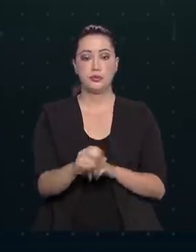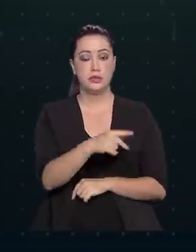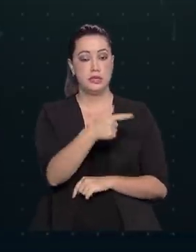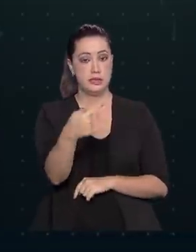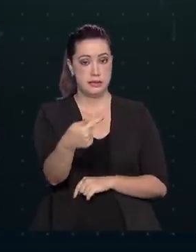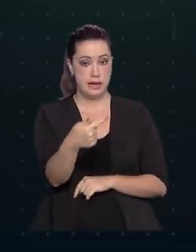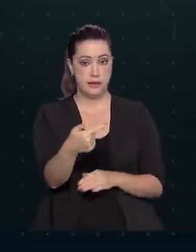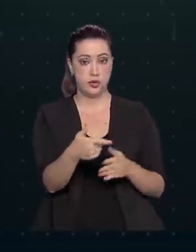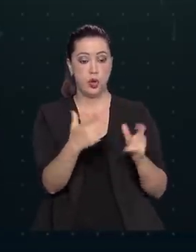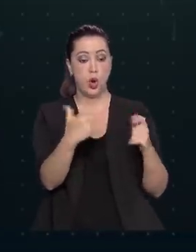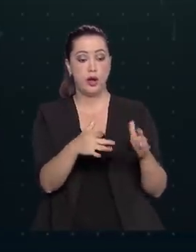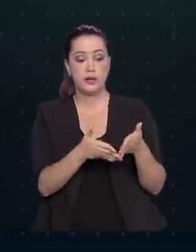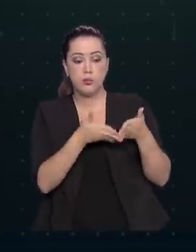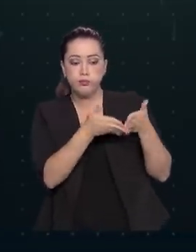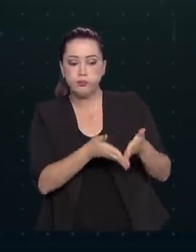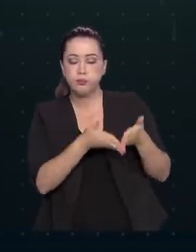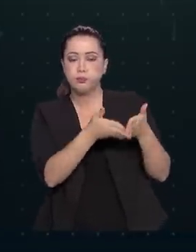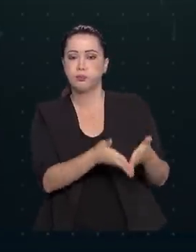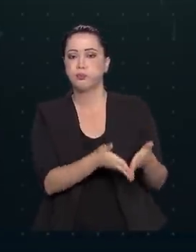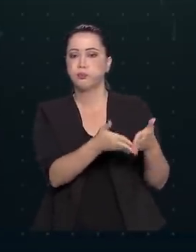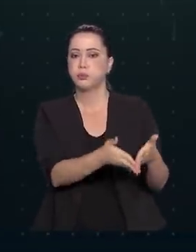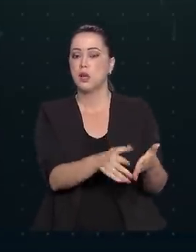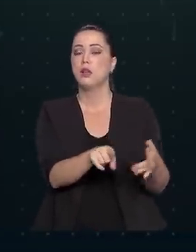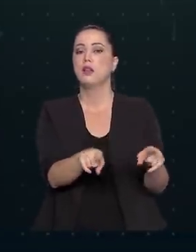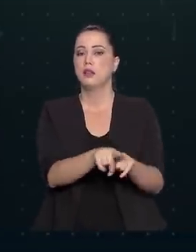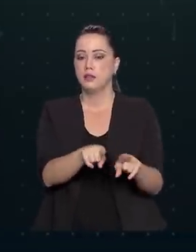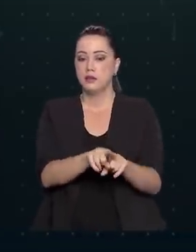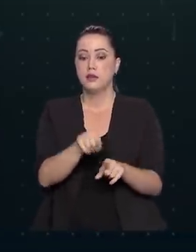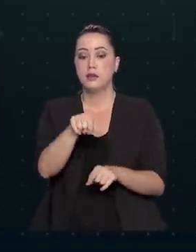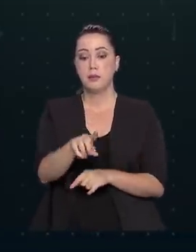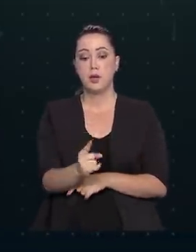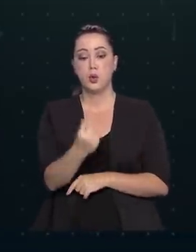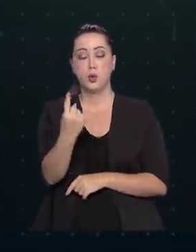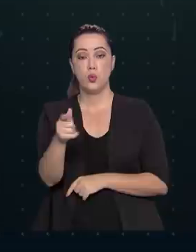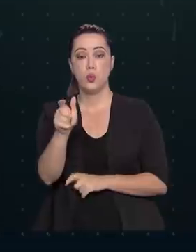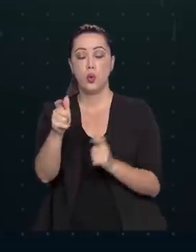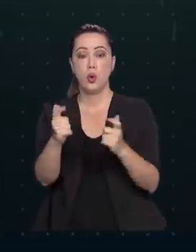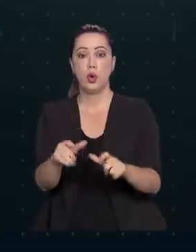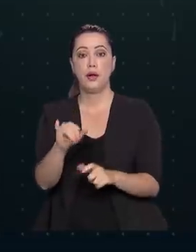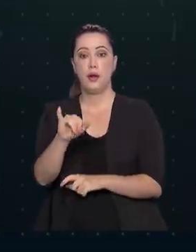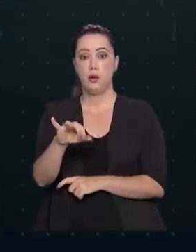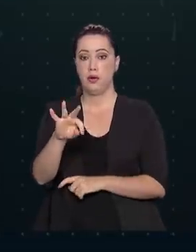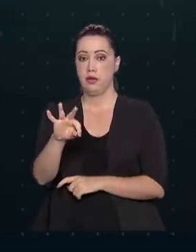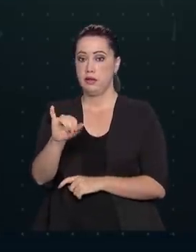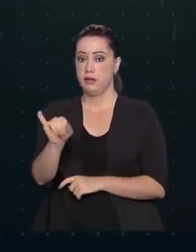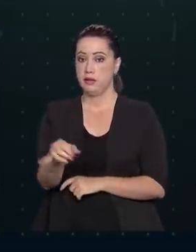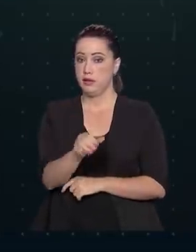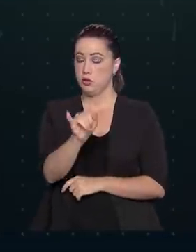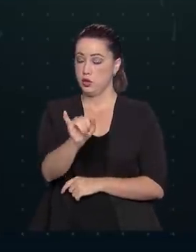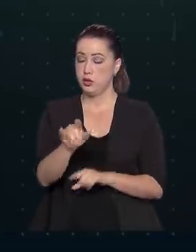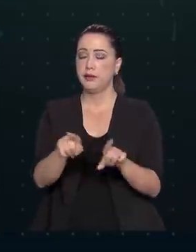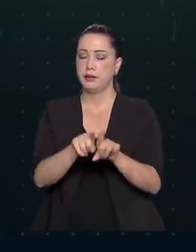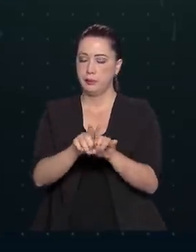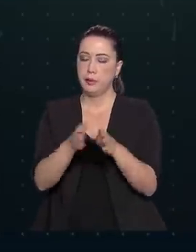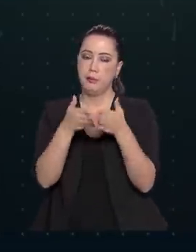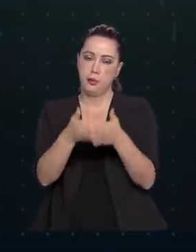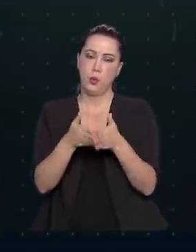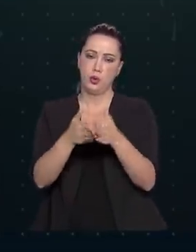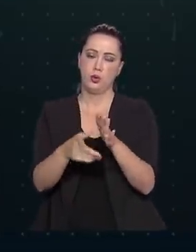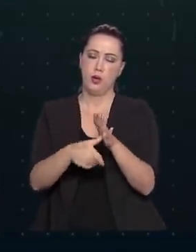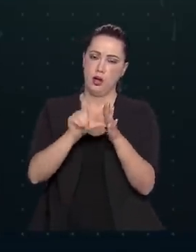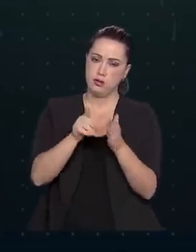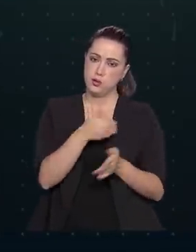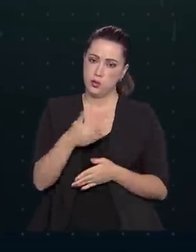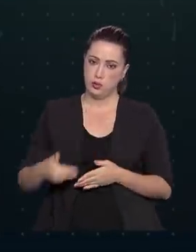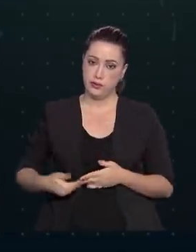sete portos e a desestatização do porto organizado de Itajaí. Também foi aprovada a concessão das rodovias